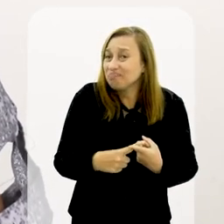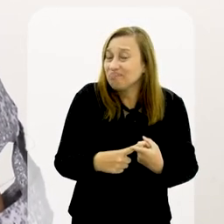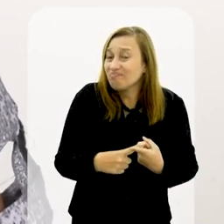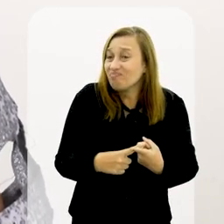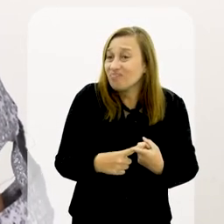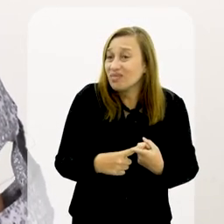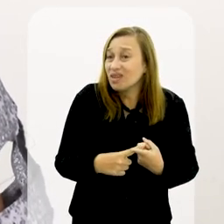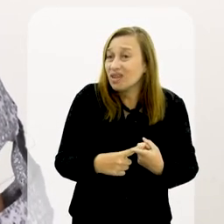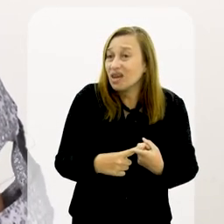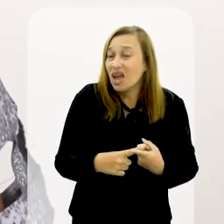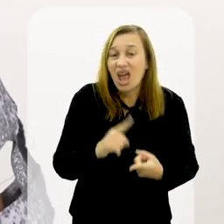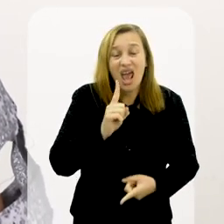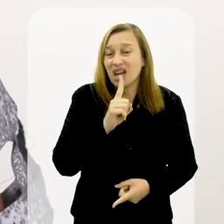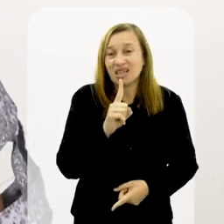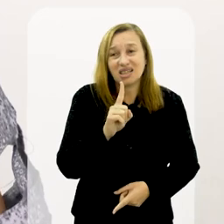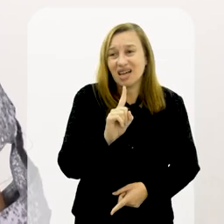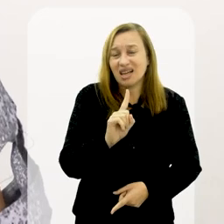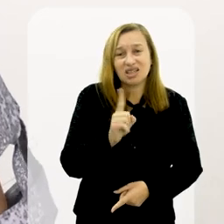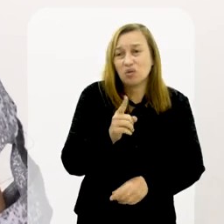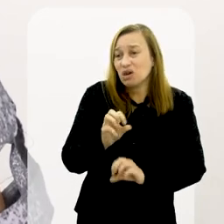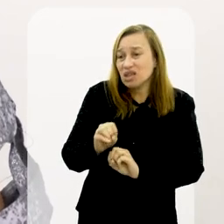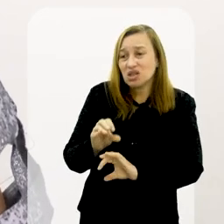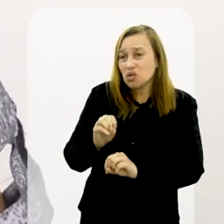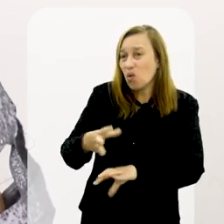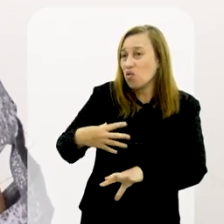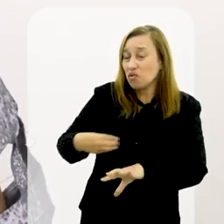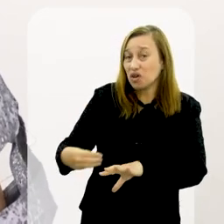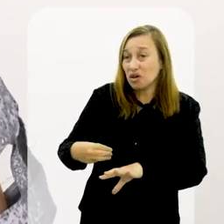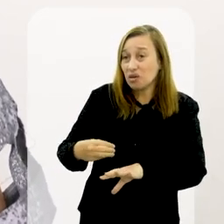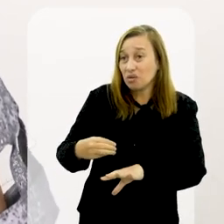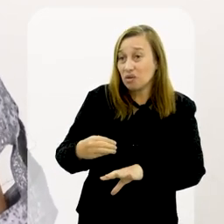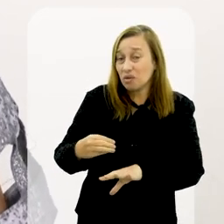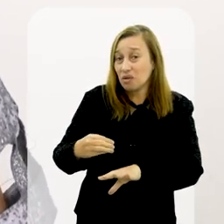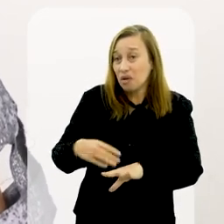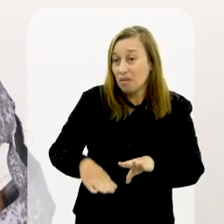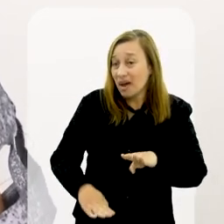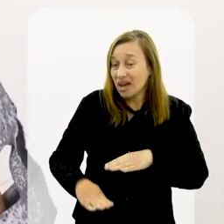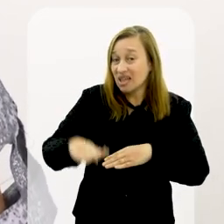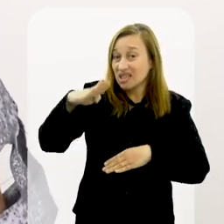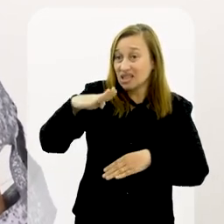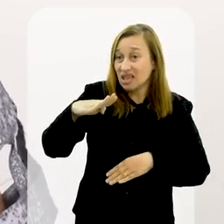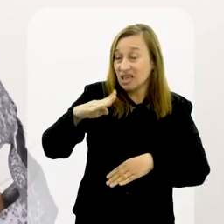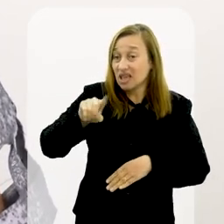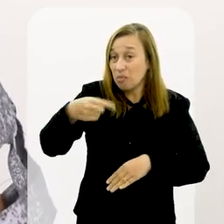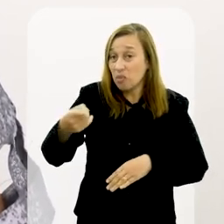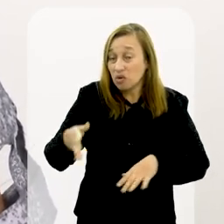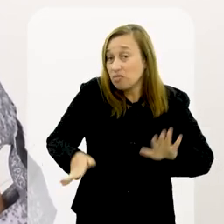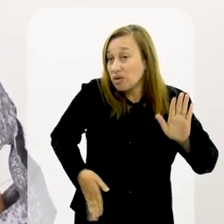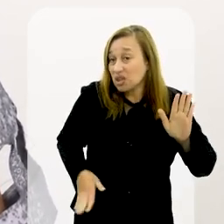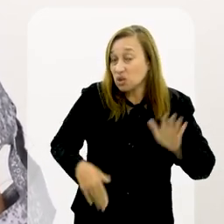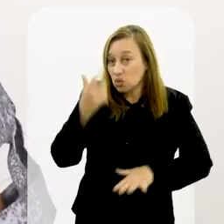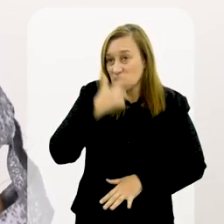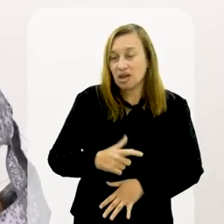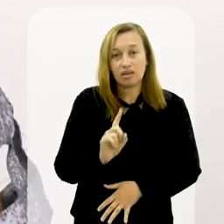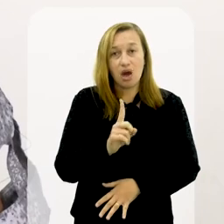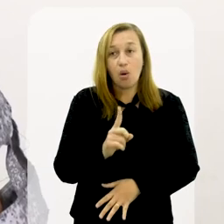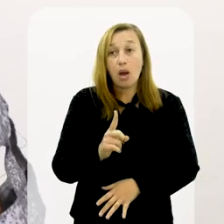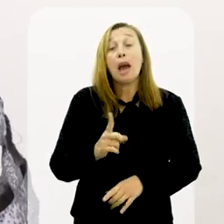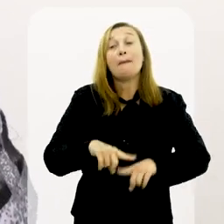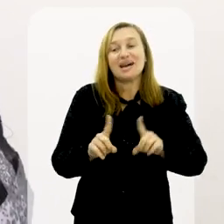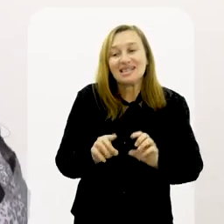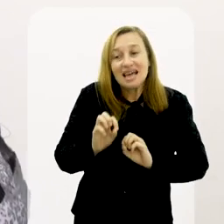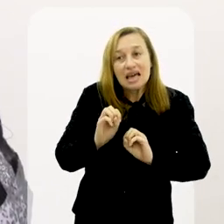Porque, assim, ela não criou o filho para ser aquilo, mas ela criou o filho dela para